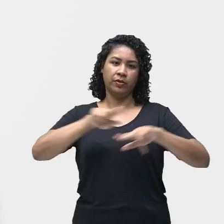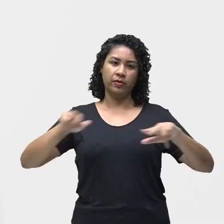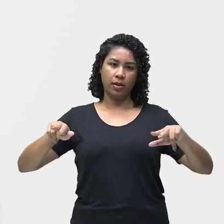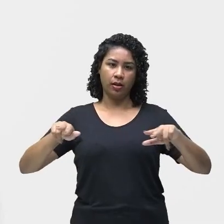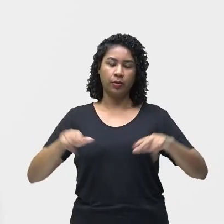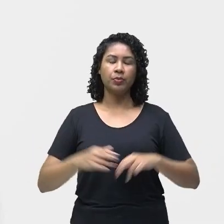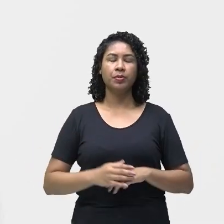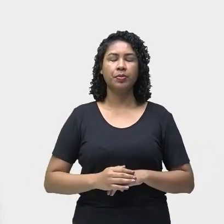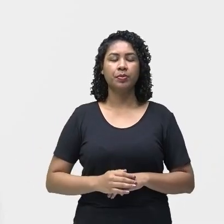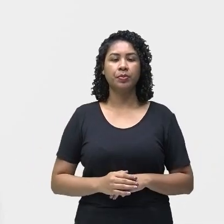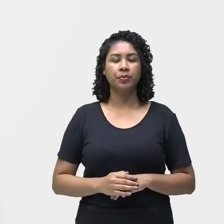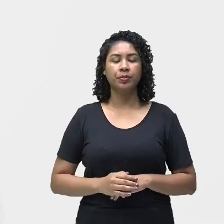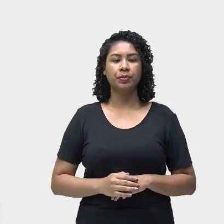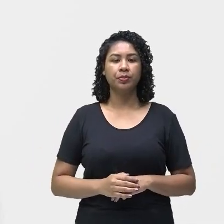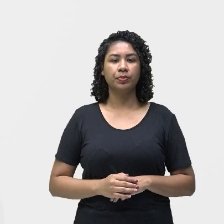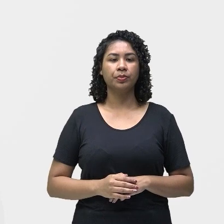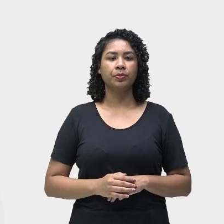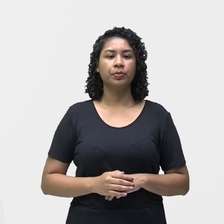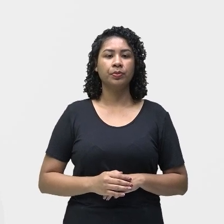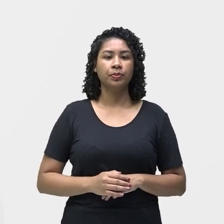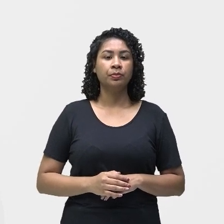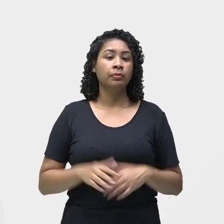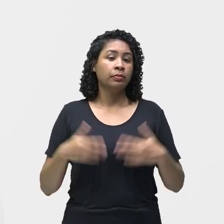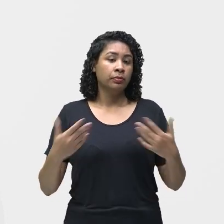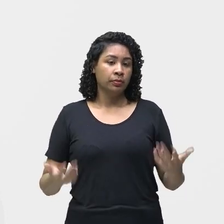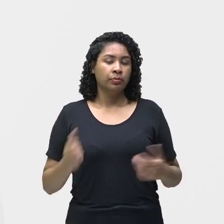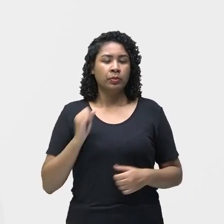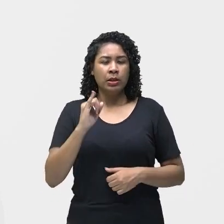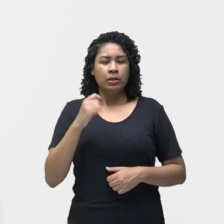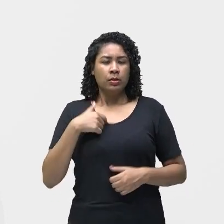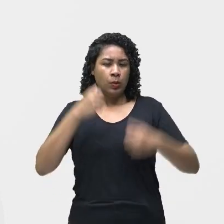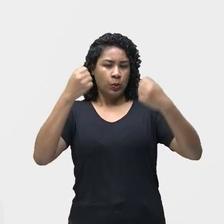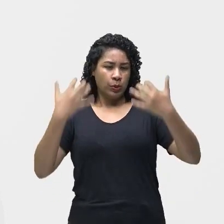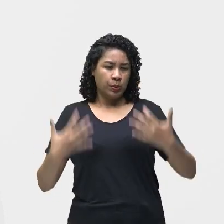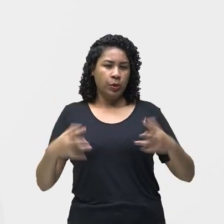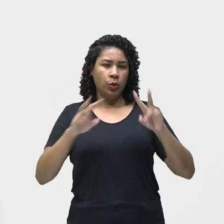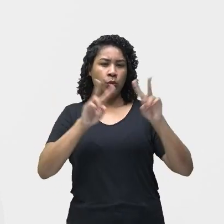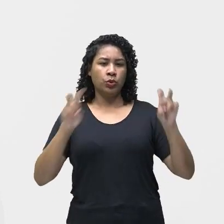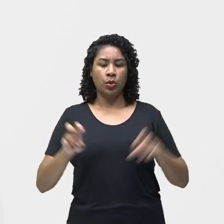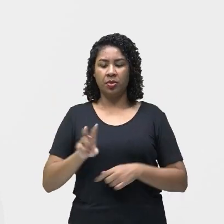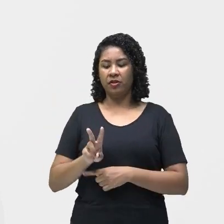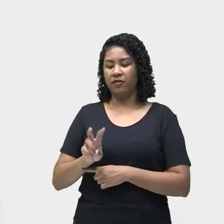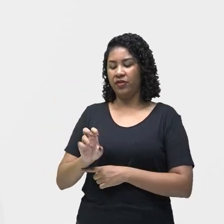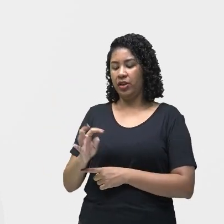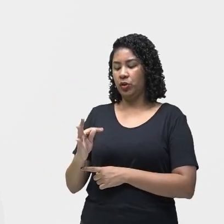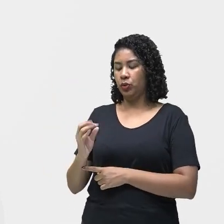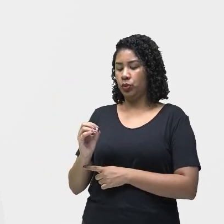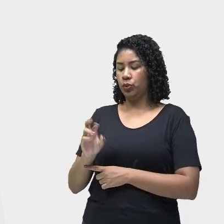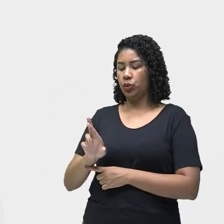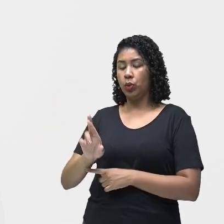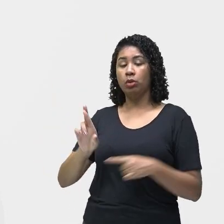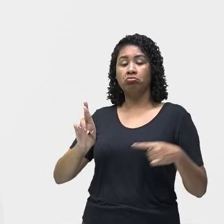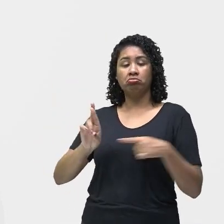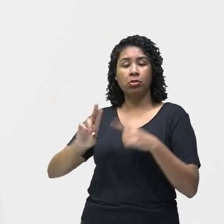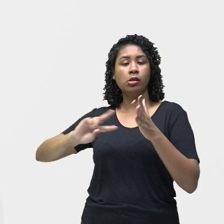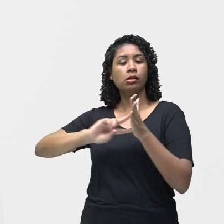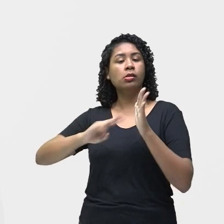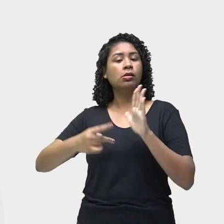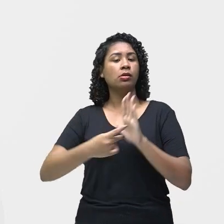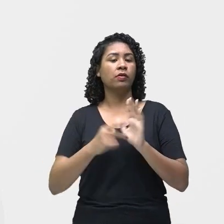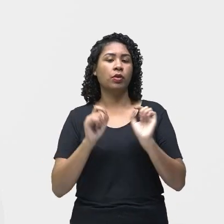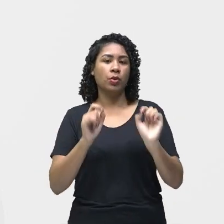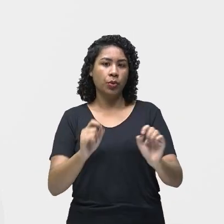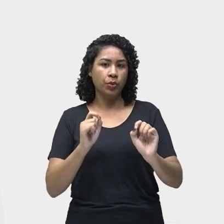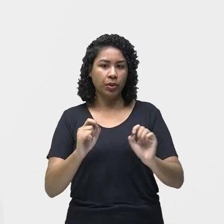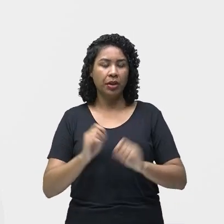comigo na cartela. Quando falamos que uma doença é transmitida por um vetor, estamos dizendo que, para